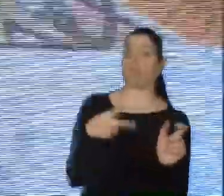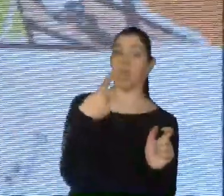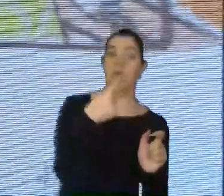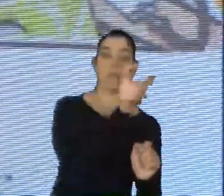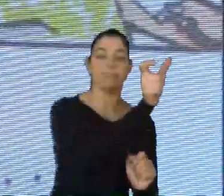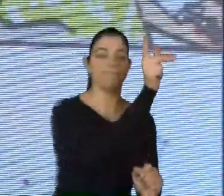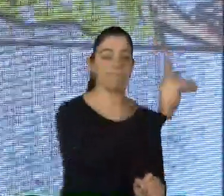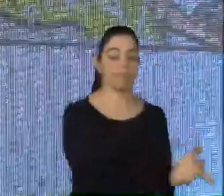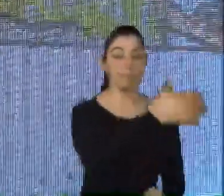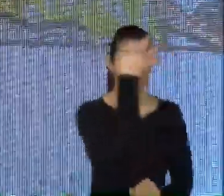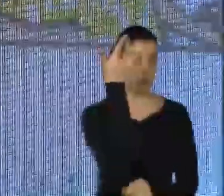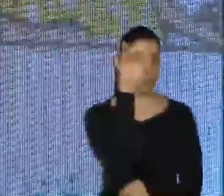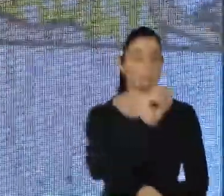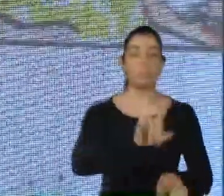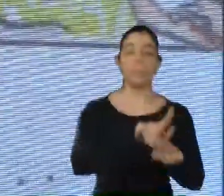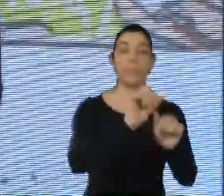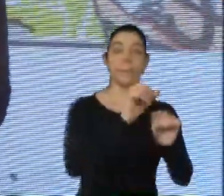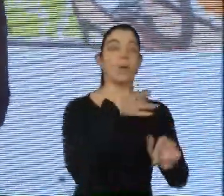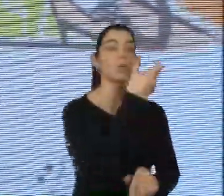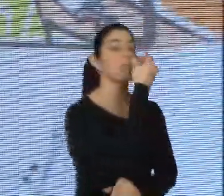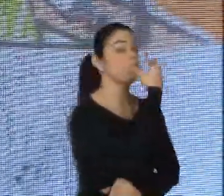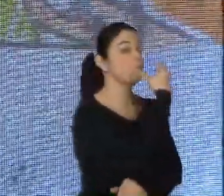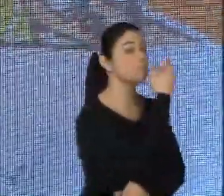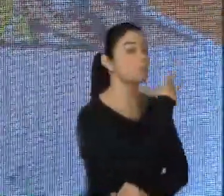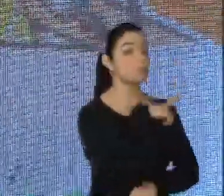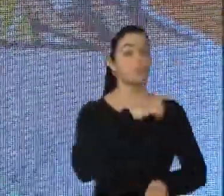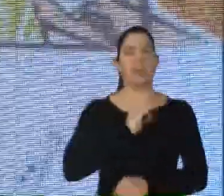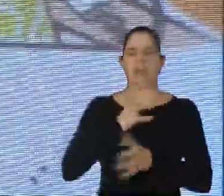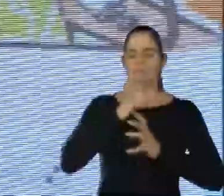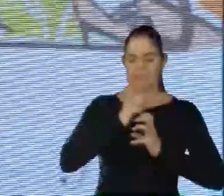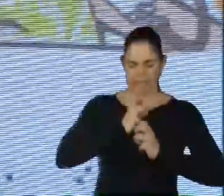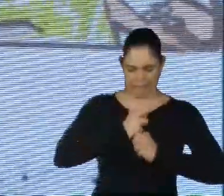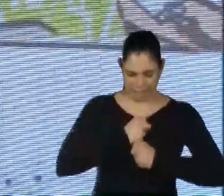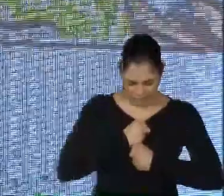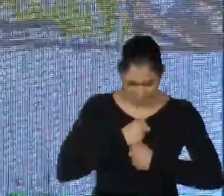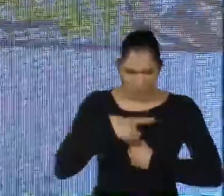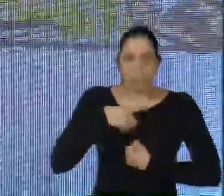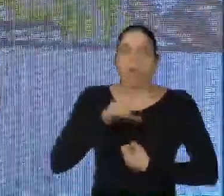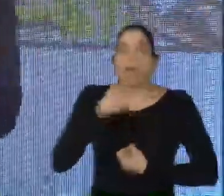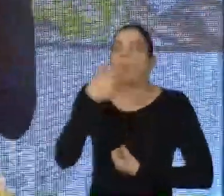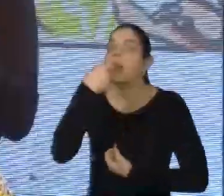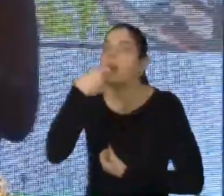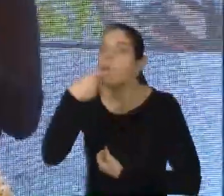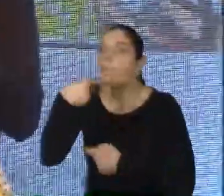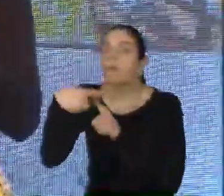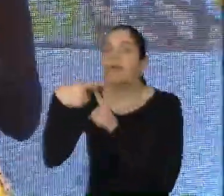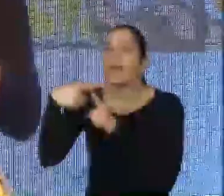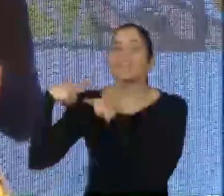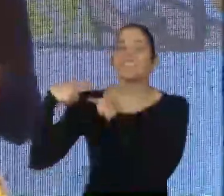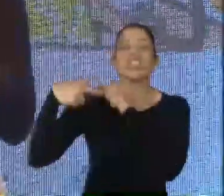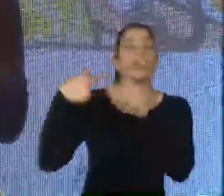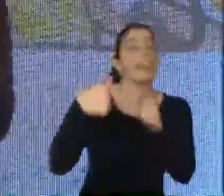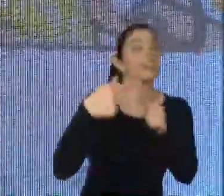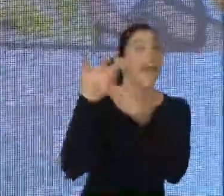Qual é melhor medicação para a depressão daquela pessoa? Farmacogenética, graças à genética clássica. Então, a